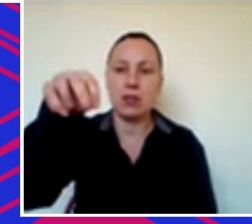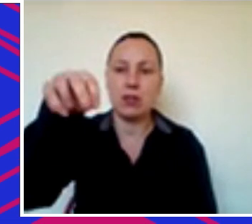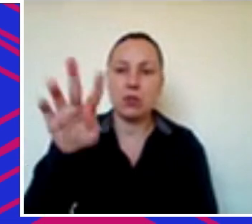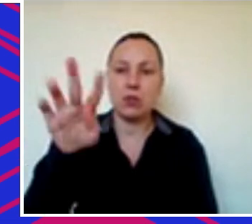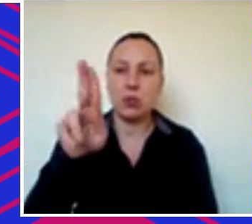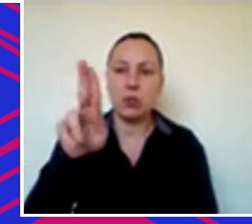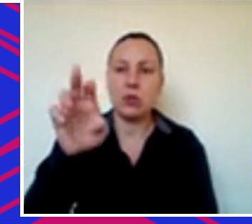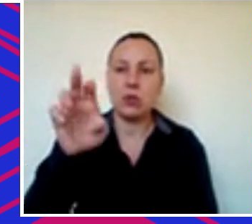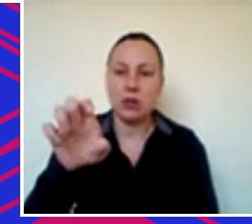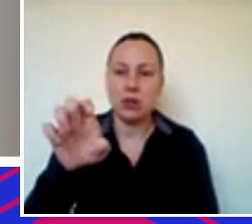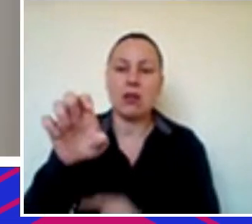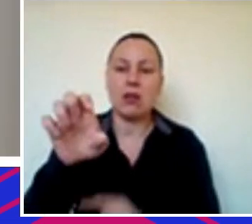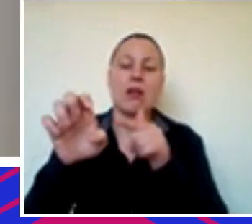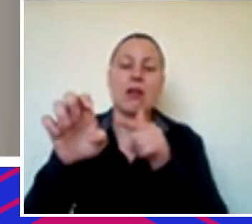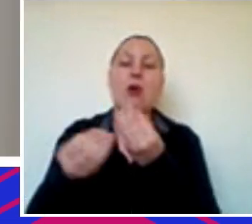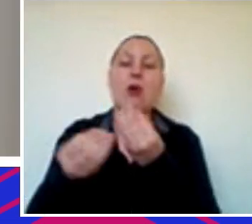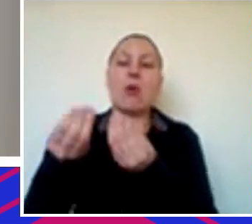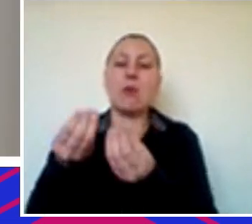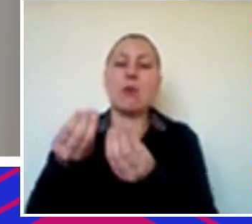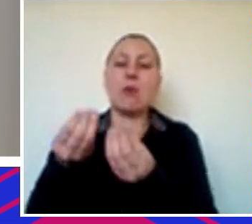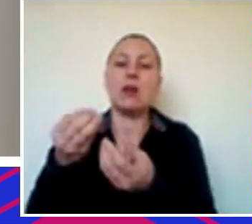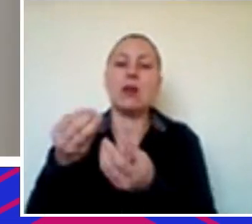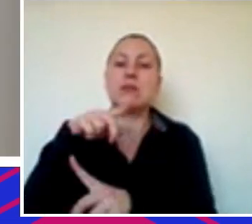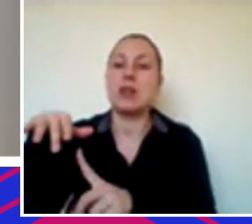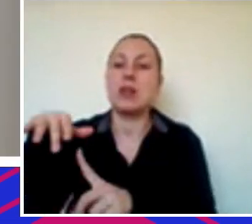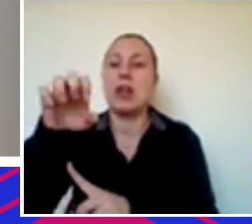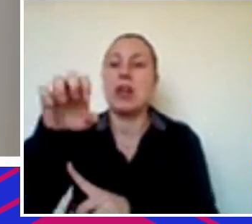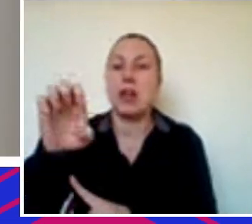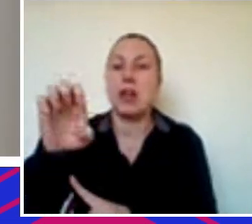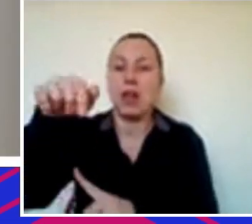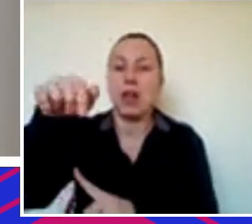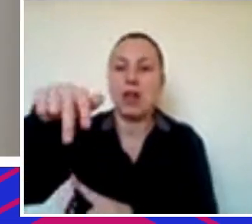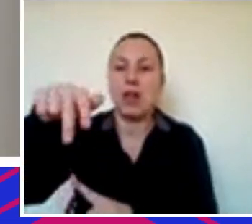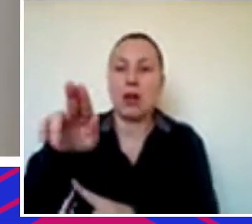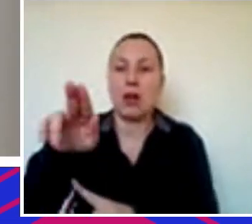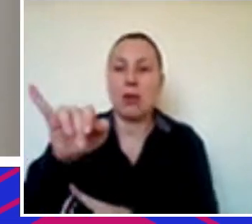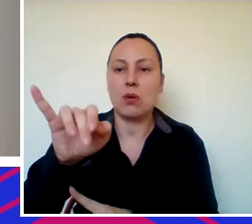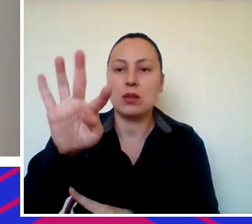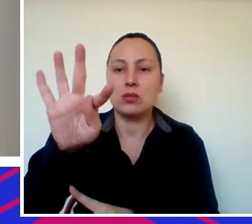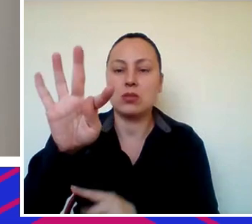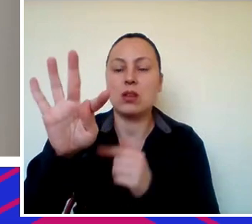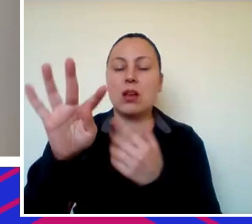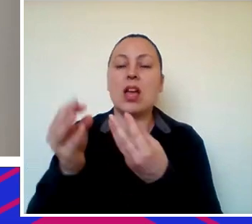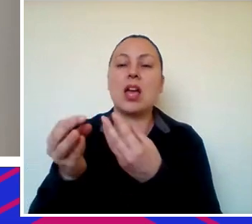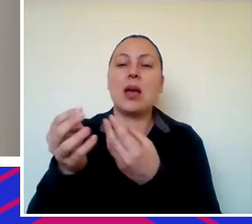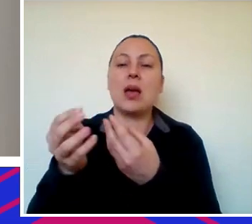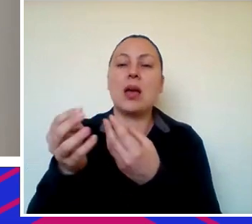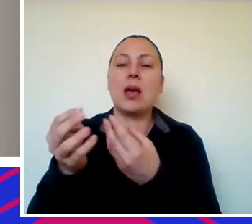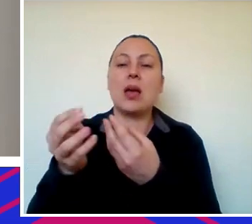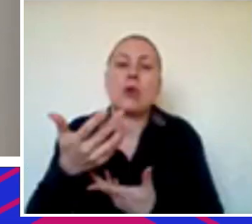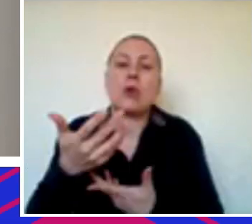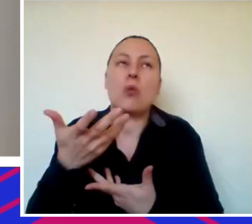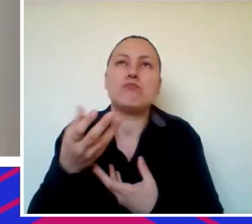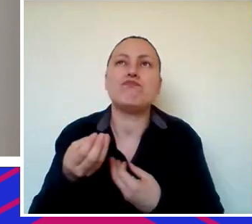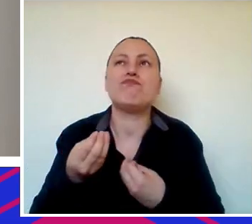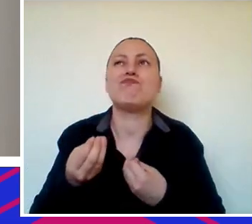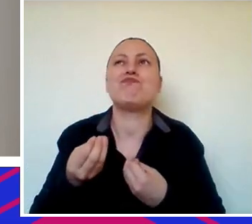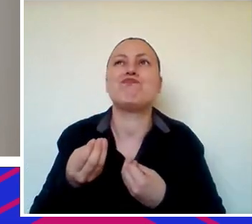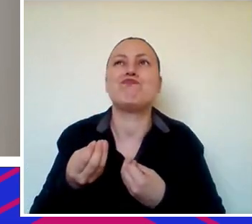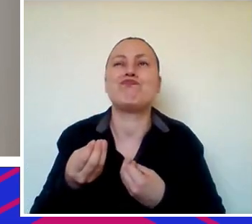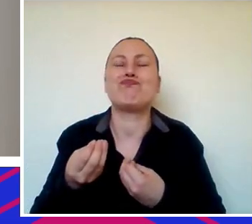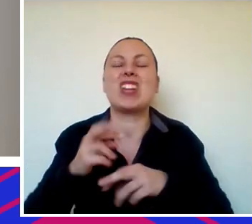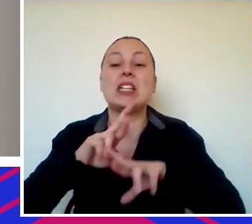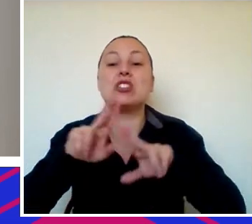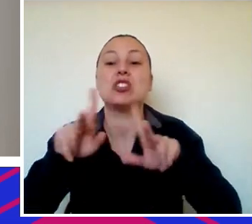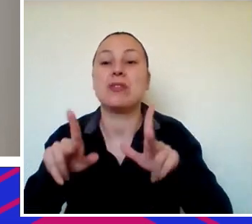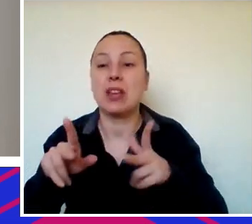rodada comum de equity. E aí, já queria entrar um pouquinho também em como é que você vê... Que diferenças